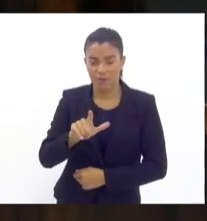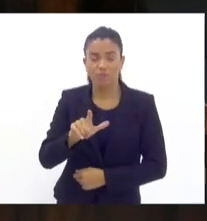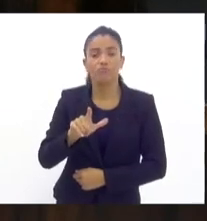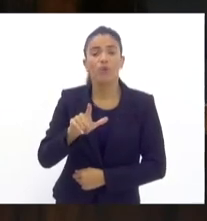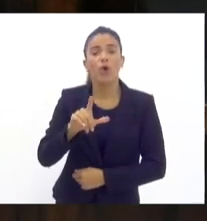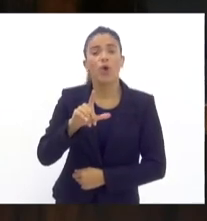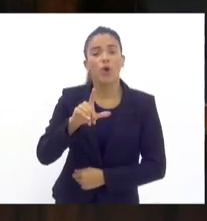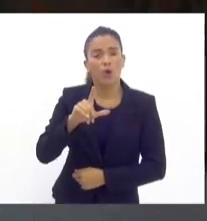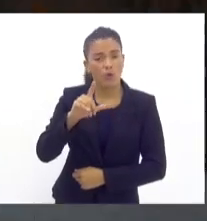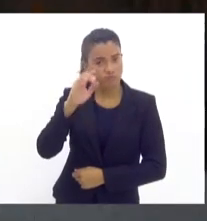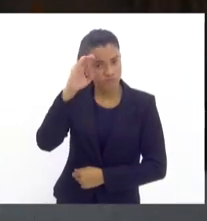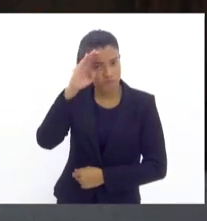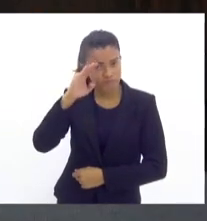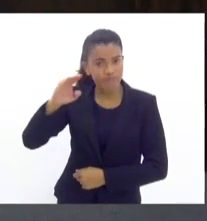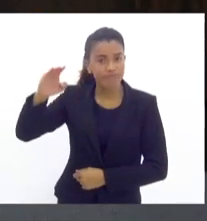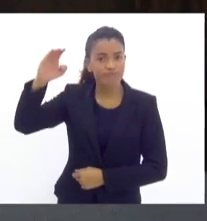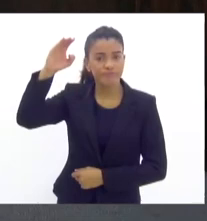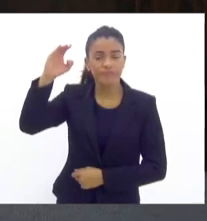Muito obrigado pela sua presença.